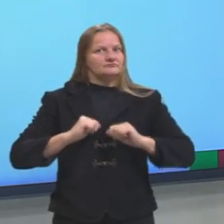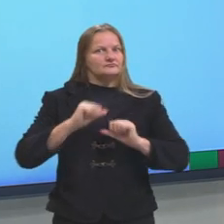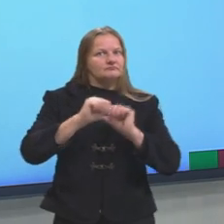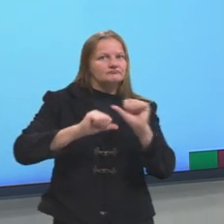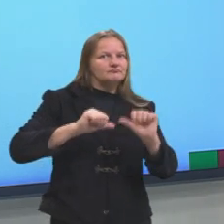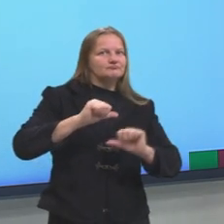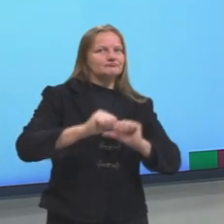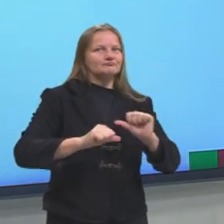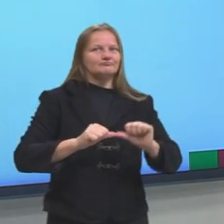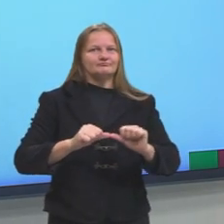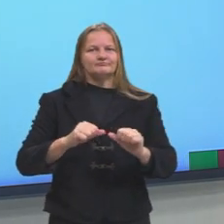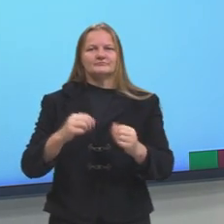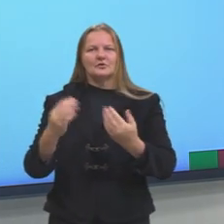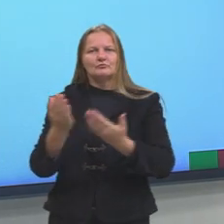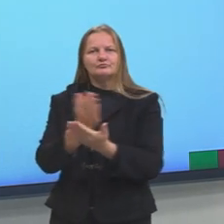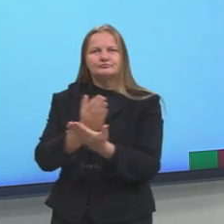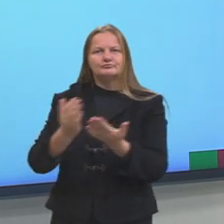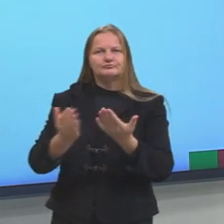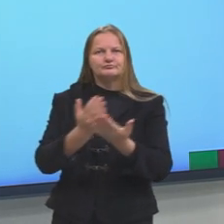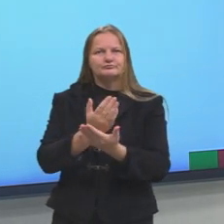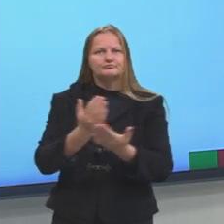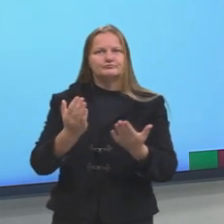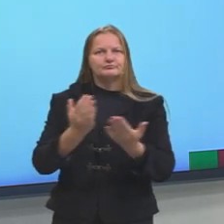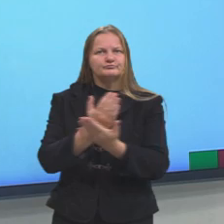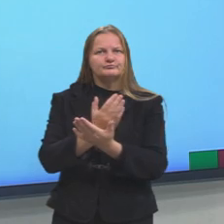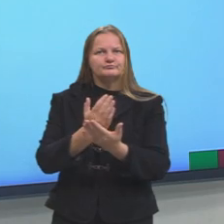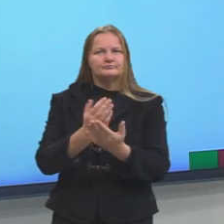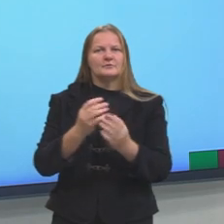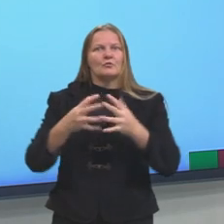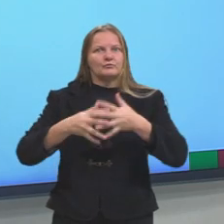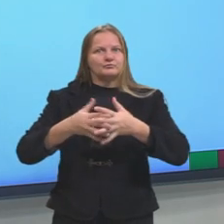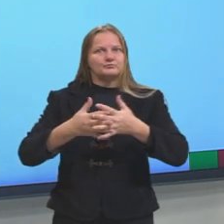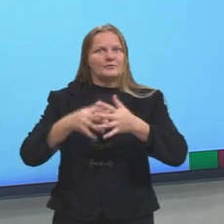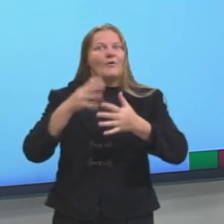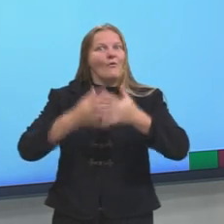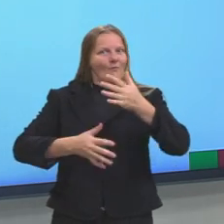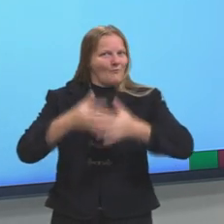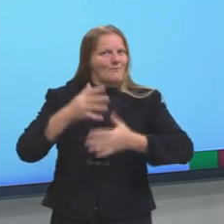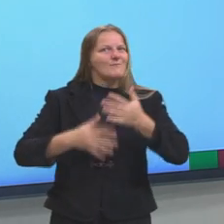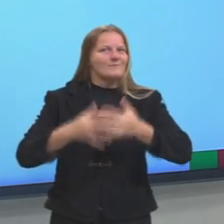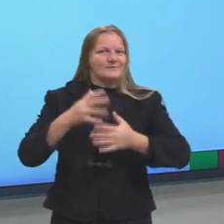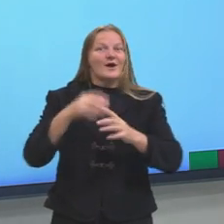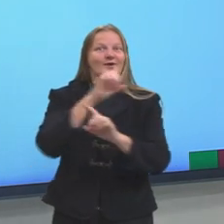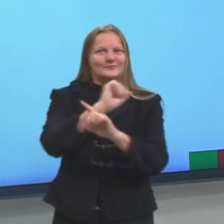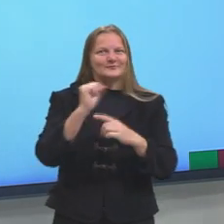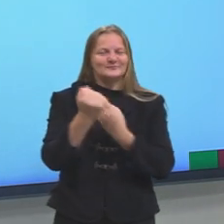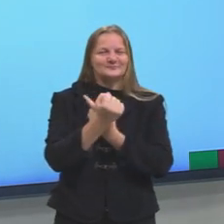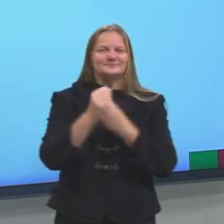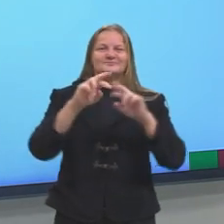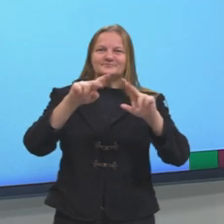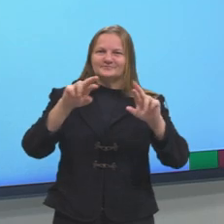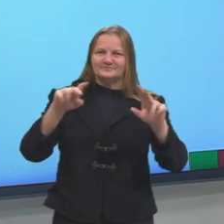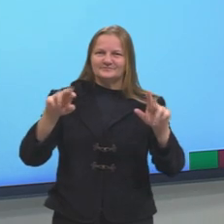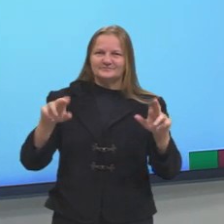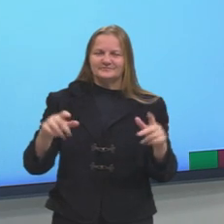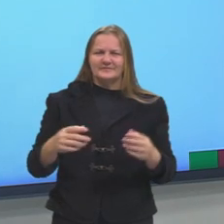resolvemos essa dicotomia, vivemos nessa complexidade que é a sociedade e precisamos